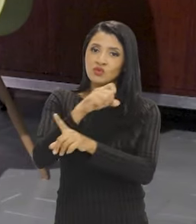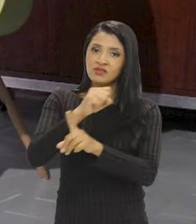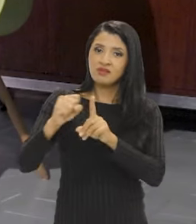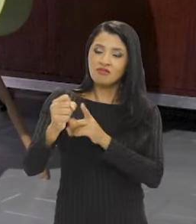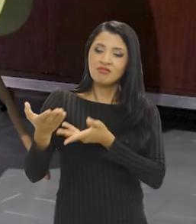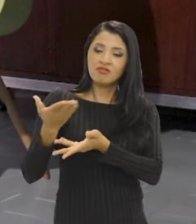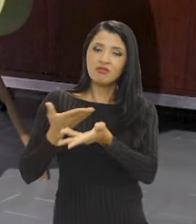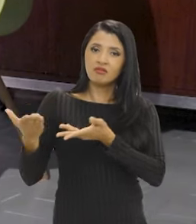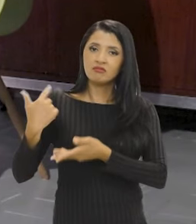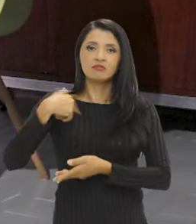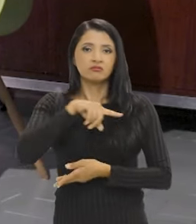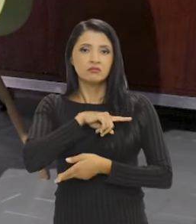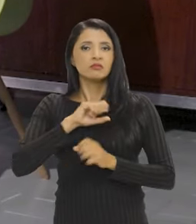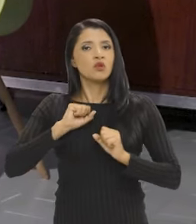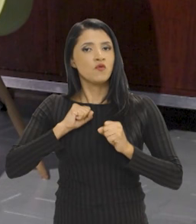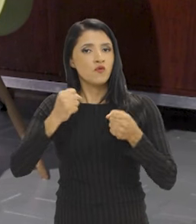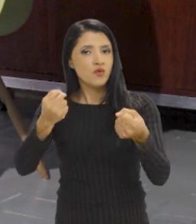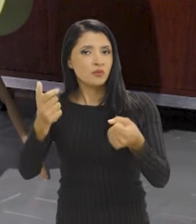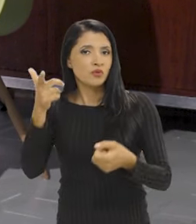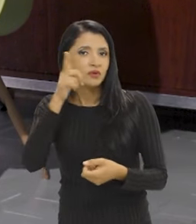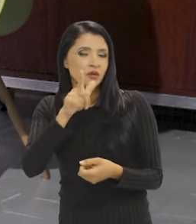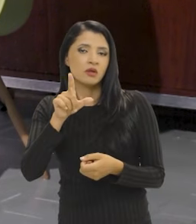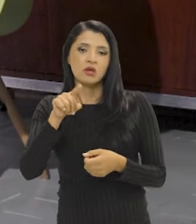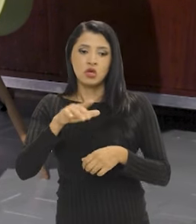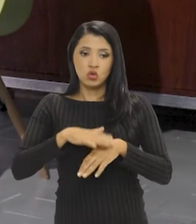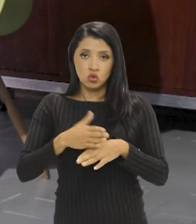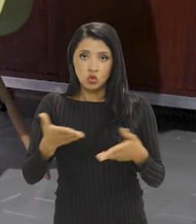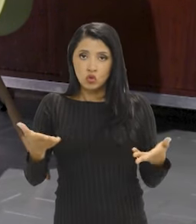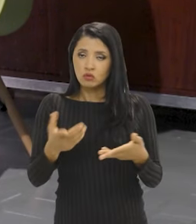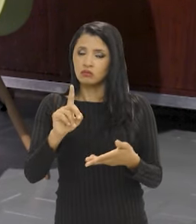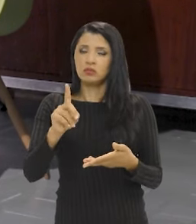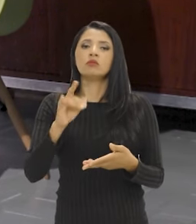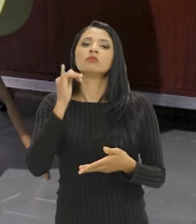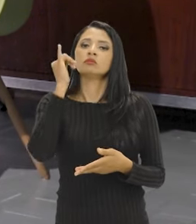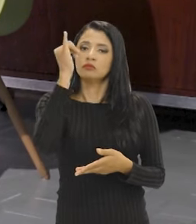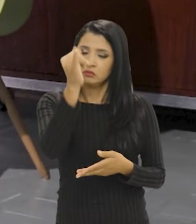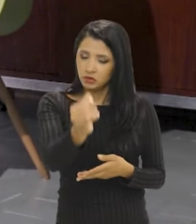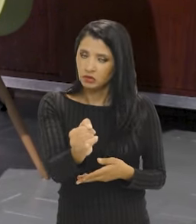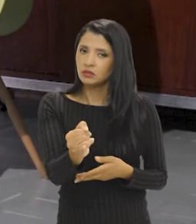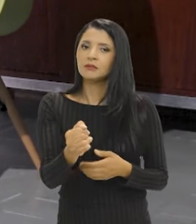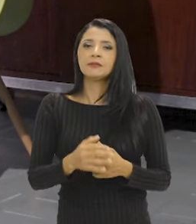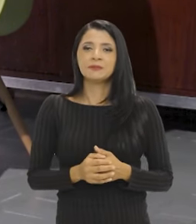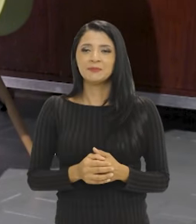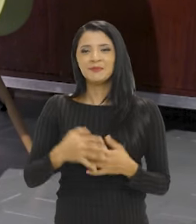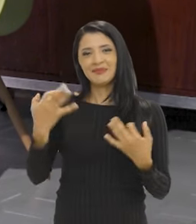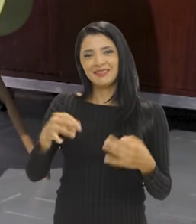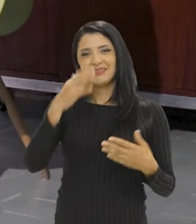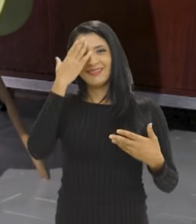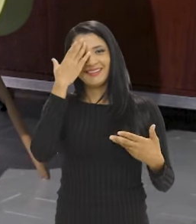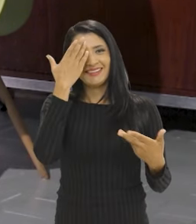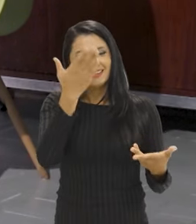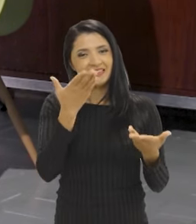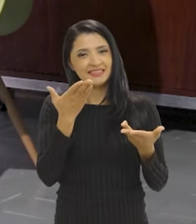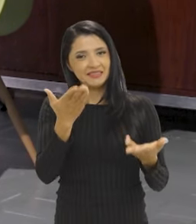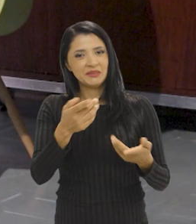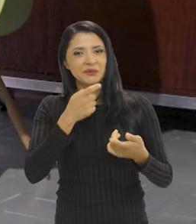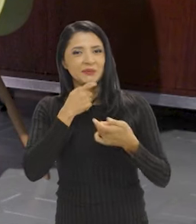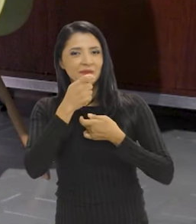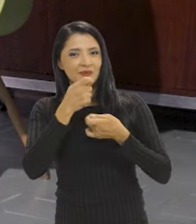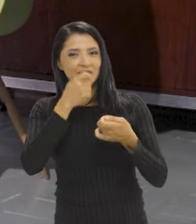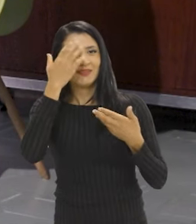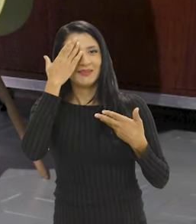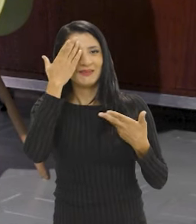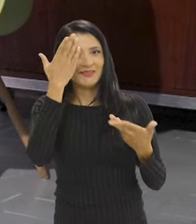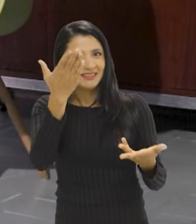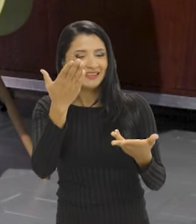e temos nos esforçado para isso. E não é só de agora não, é preciso dizer. Tá certo, agradeço demais